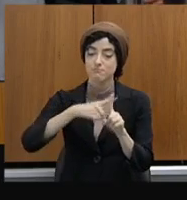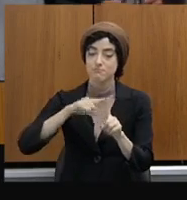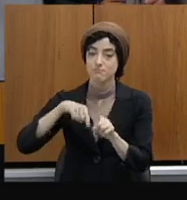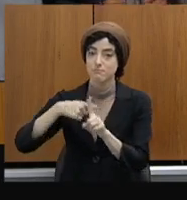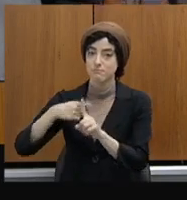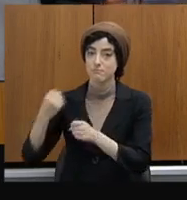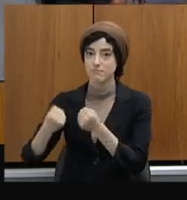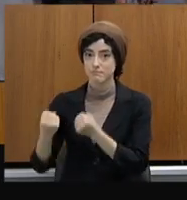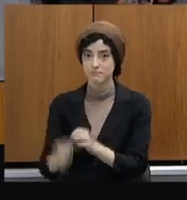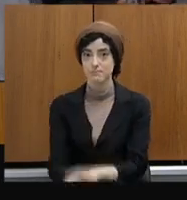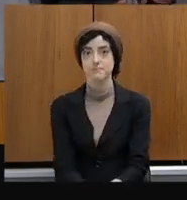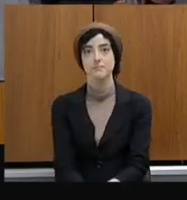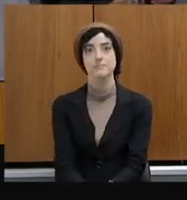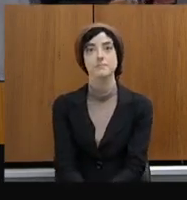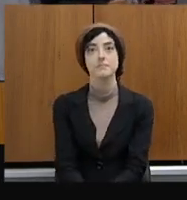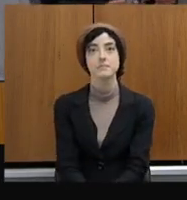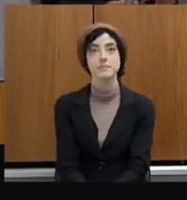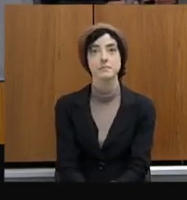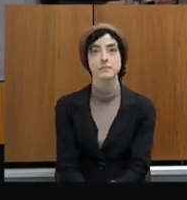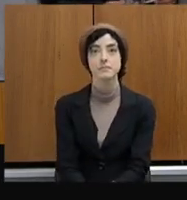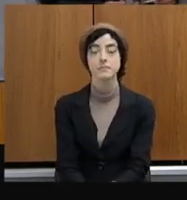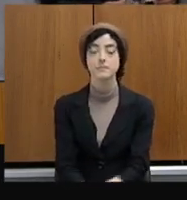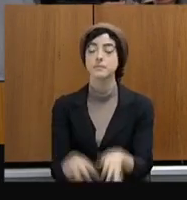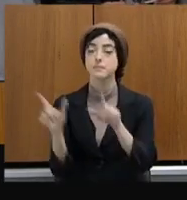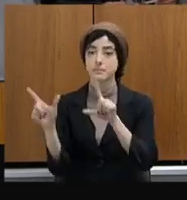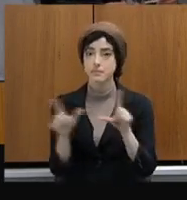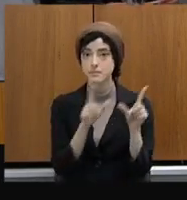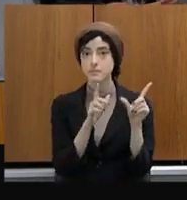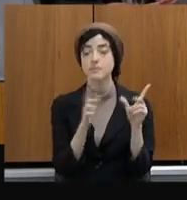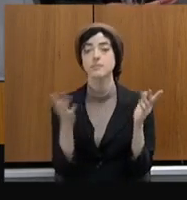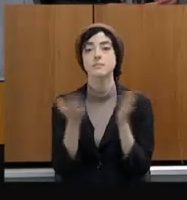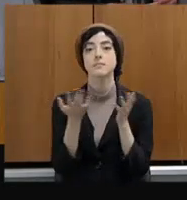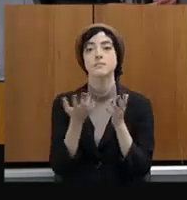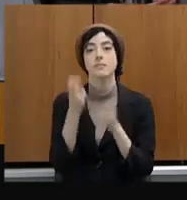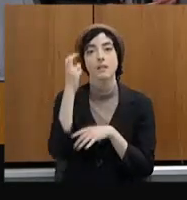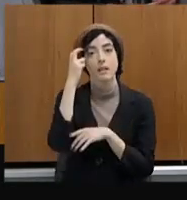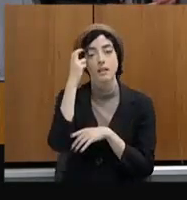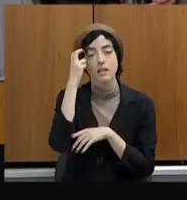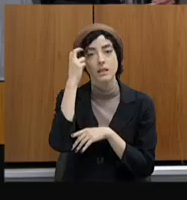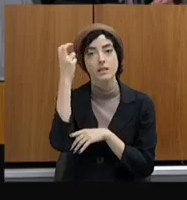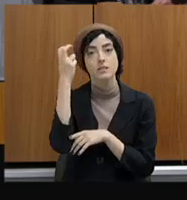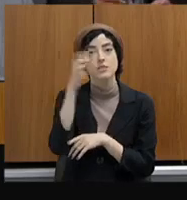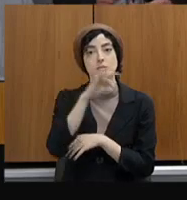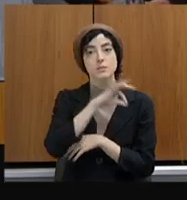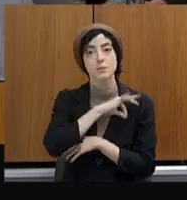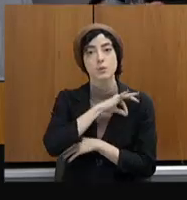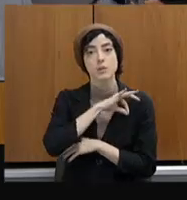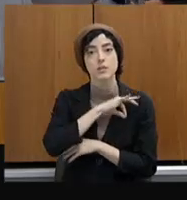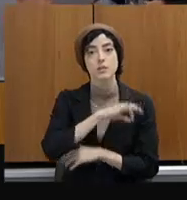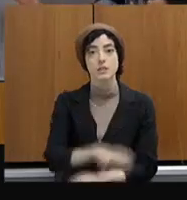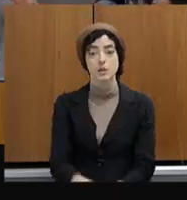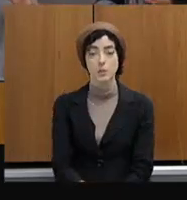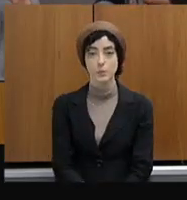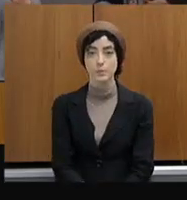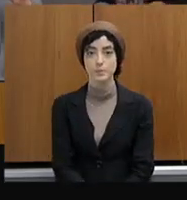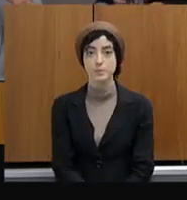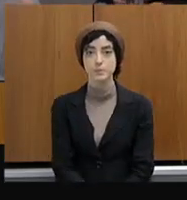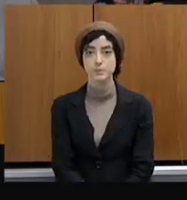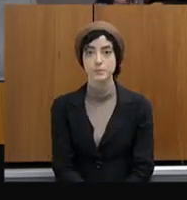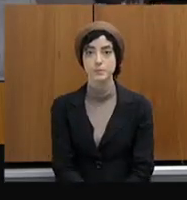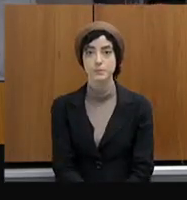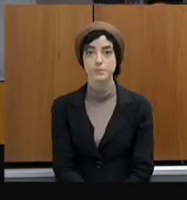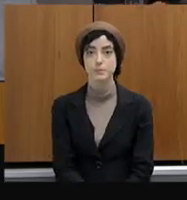seguir. No campo da inteligência policial, cabe destaque para a desconcentração do nosso